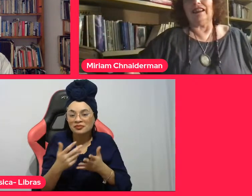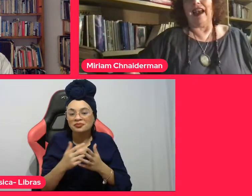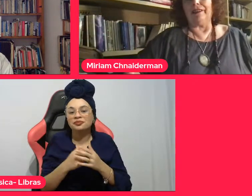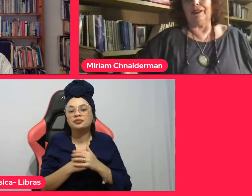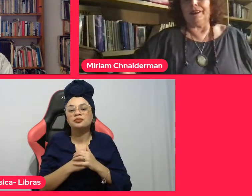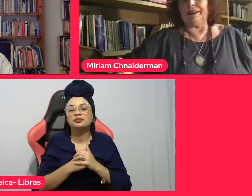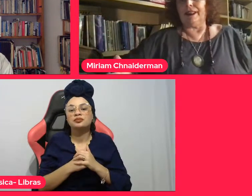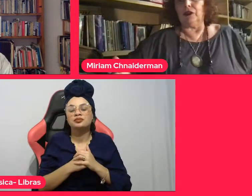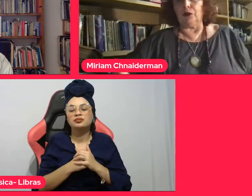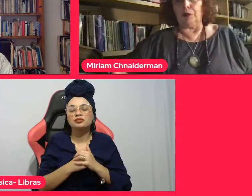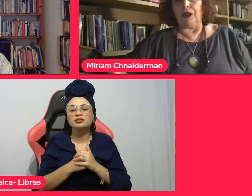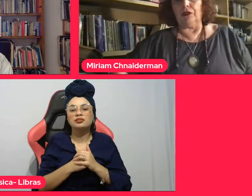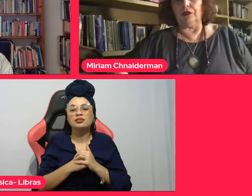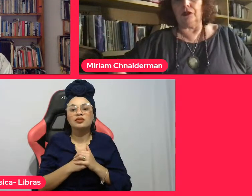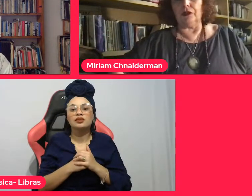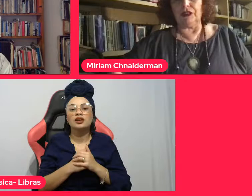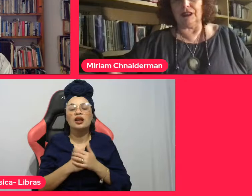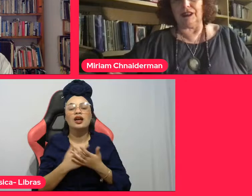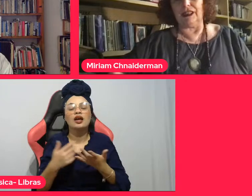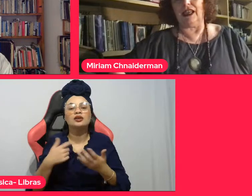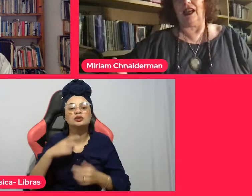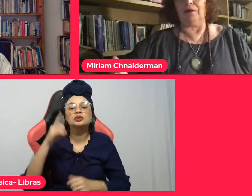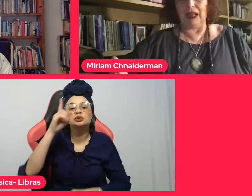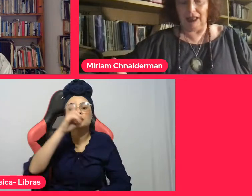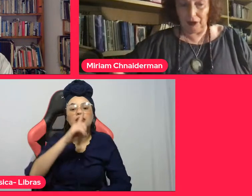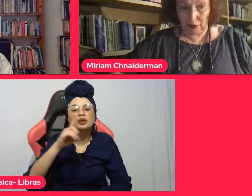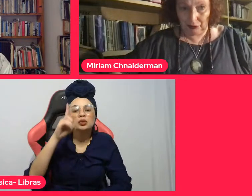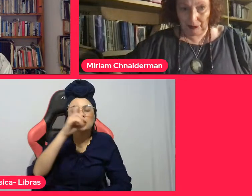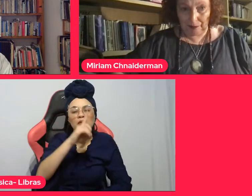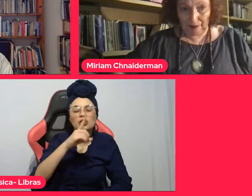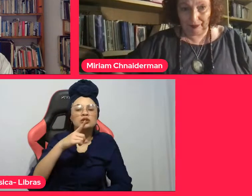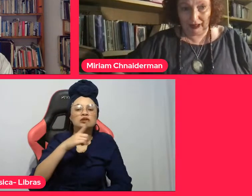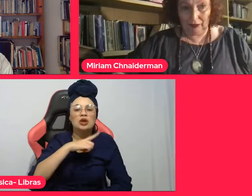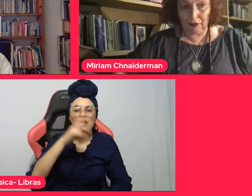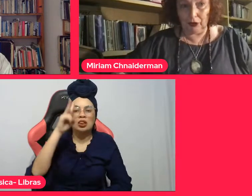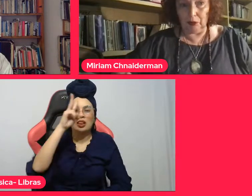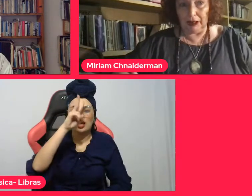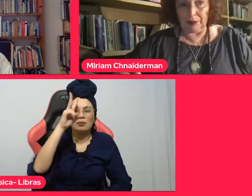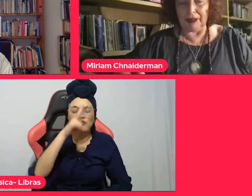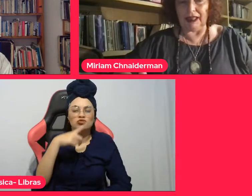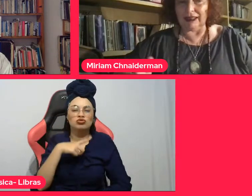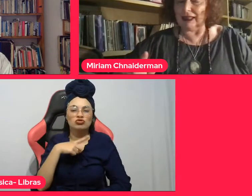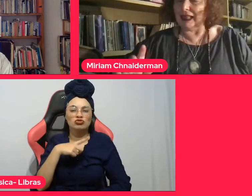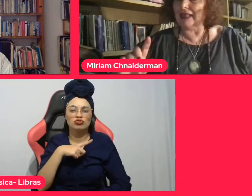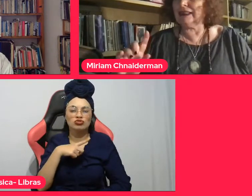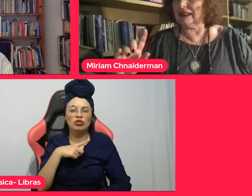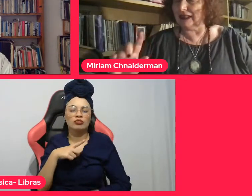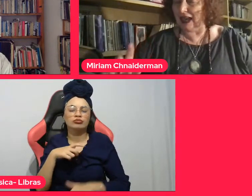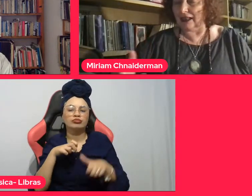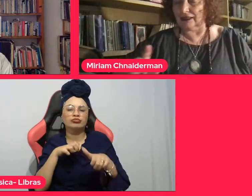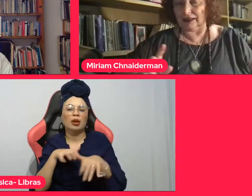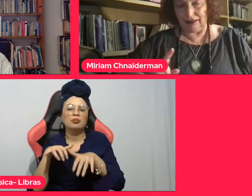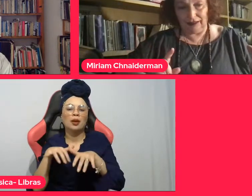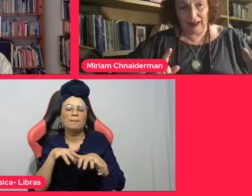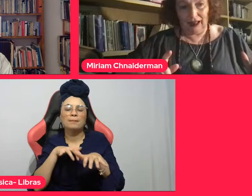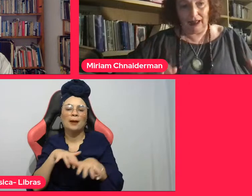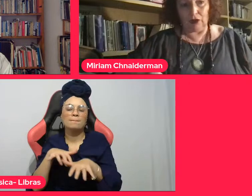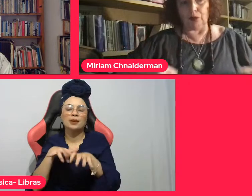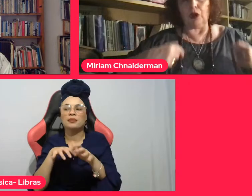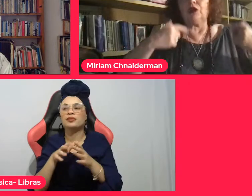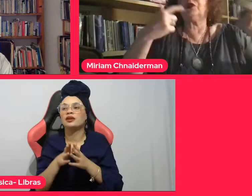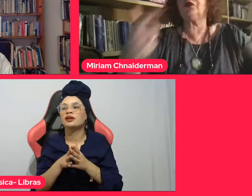calhou de ser o domingo onde tinha a maratona. E foi uma experiência da cidade